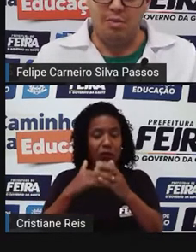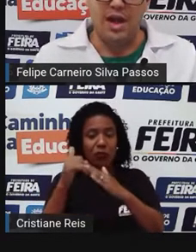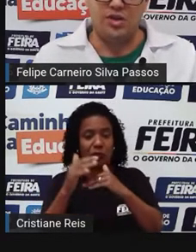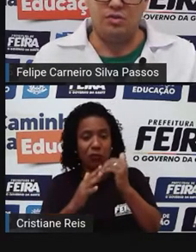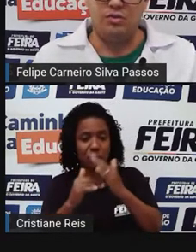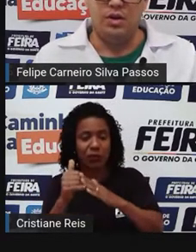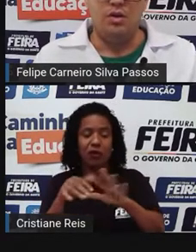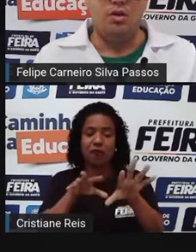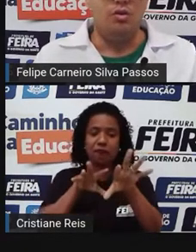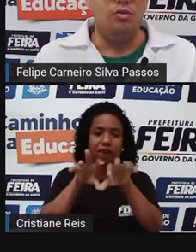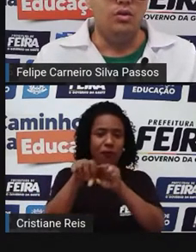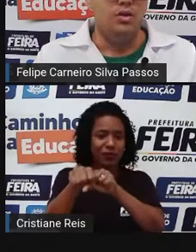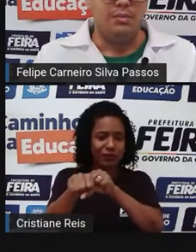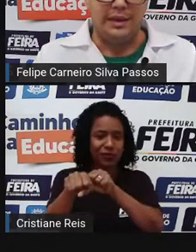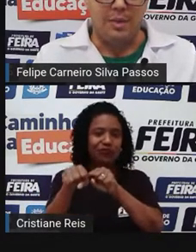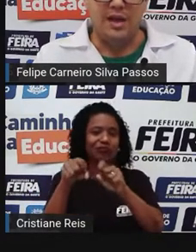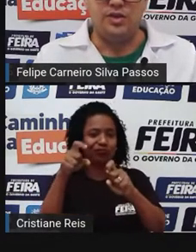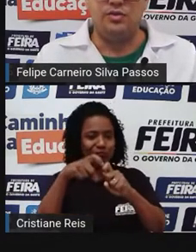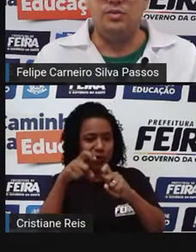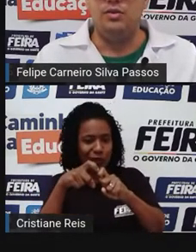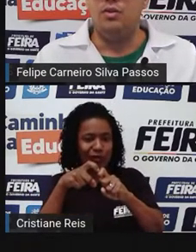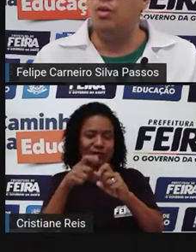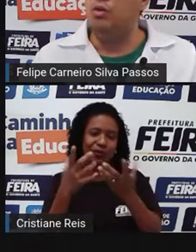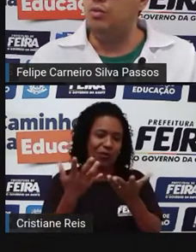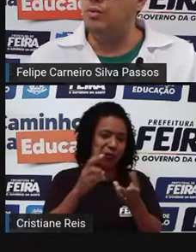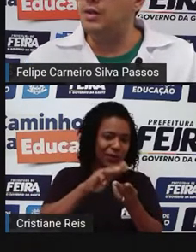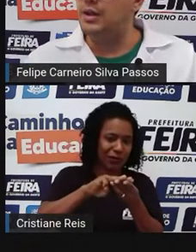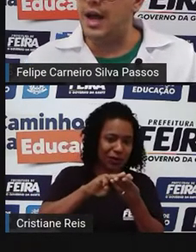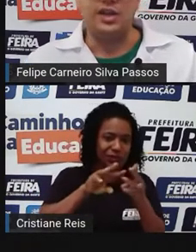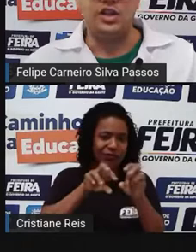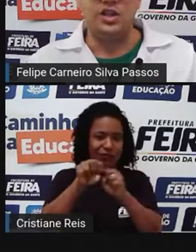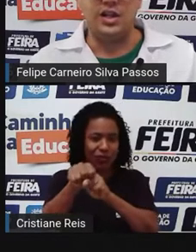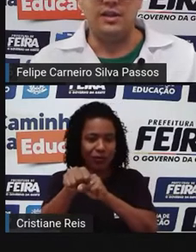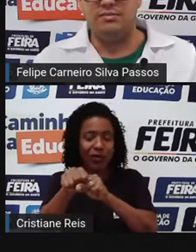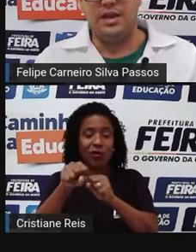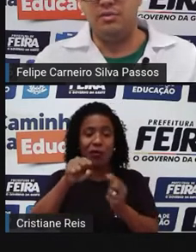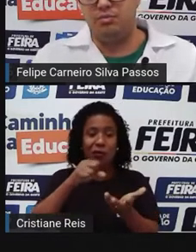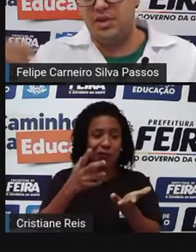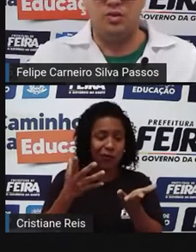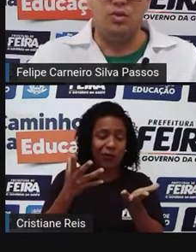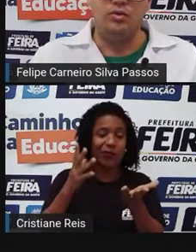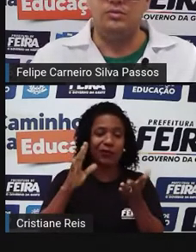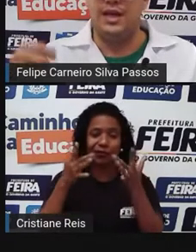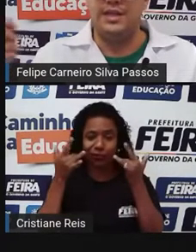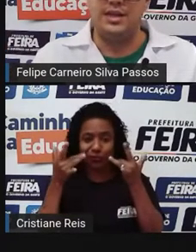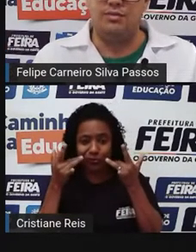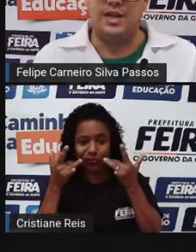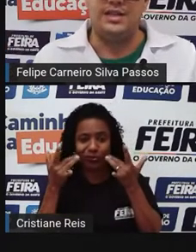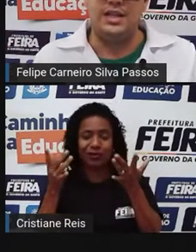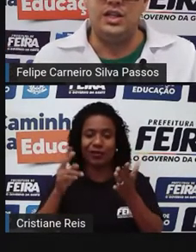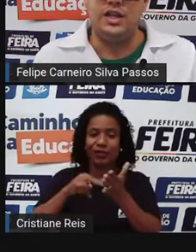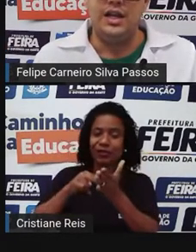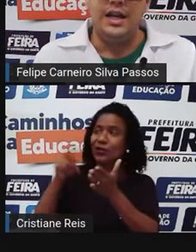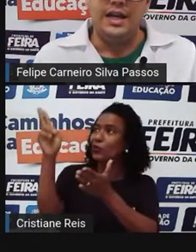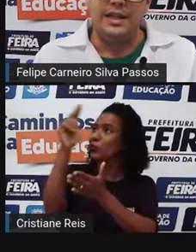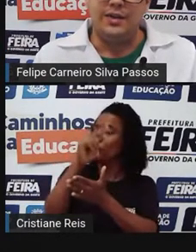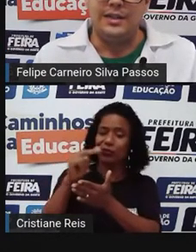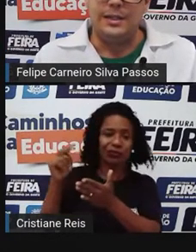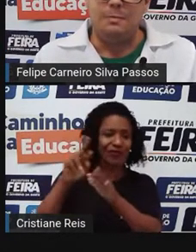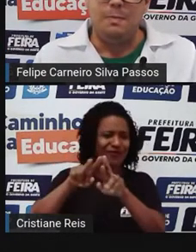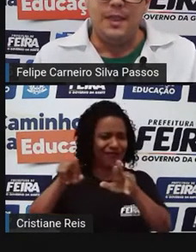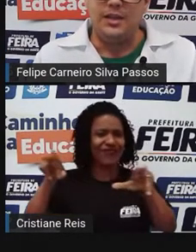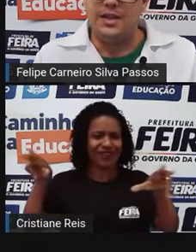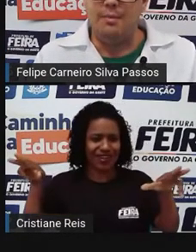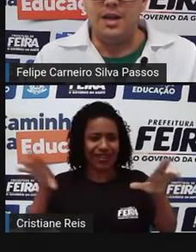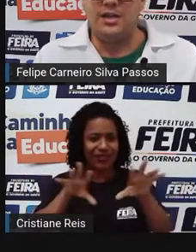forma como médico, ou matemático, ou artista, né? Um pintor, um desenhista. Então,